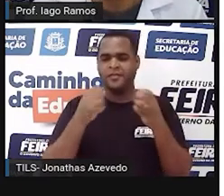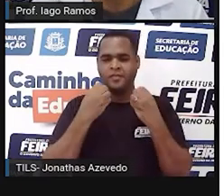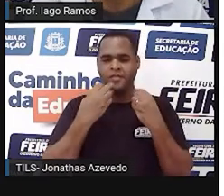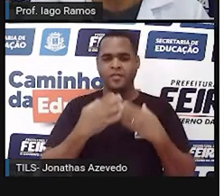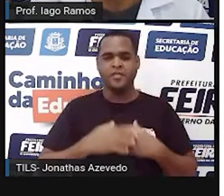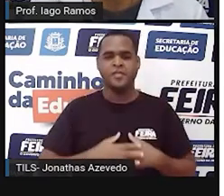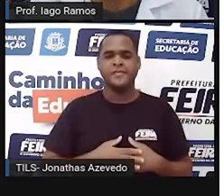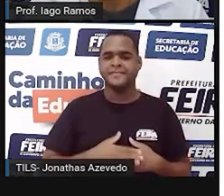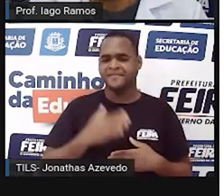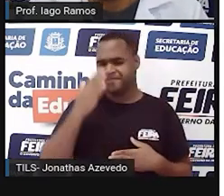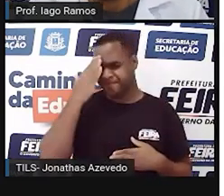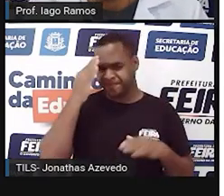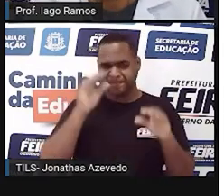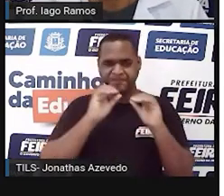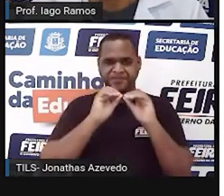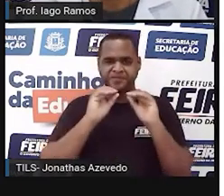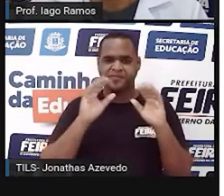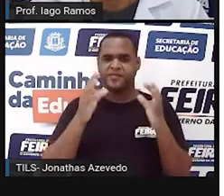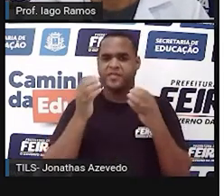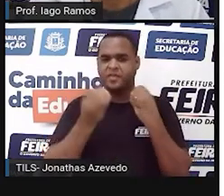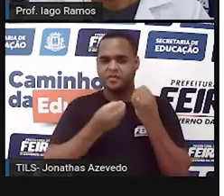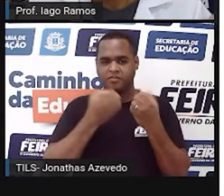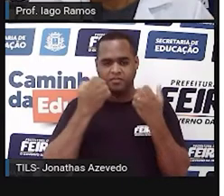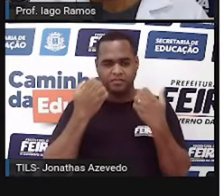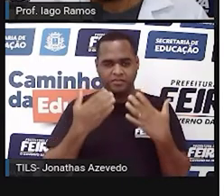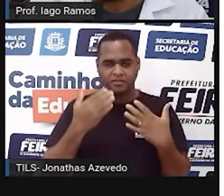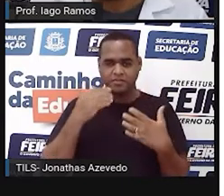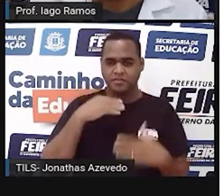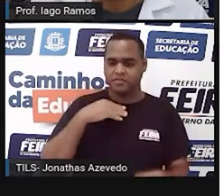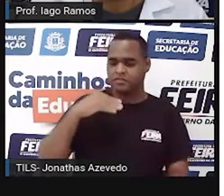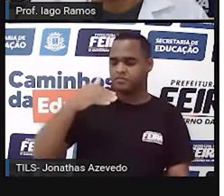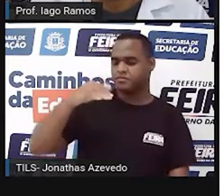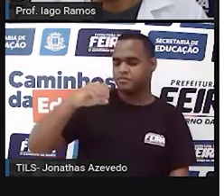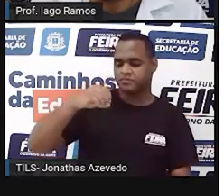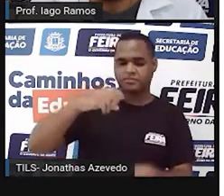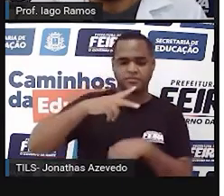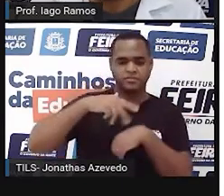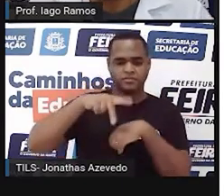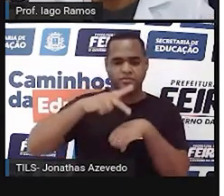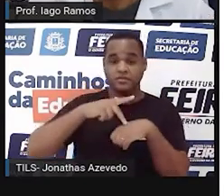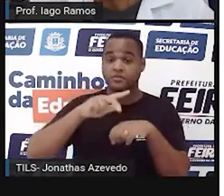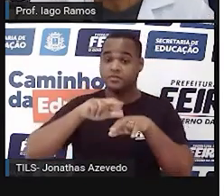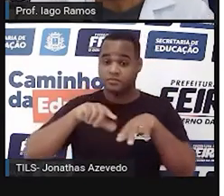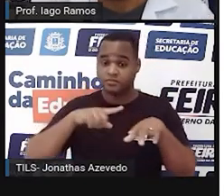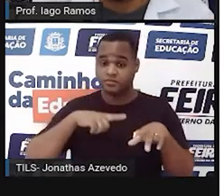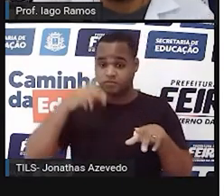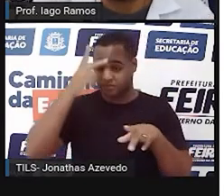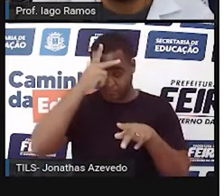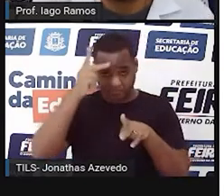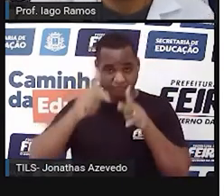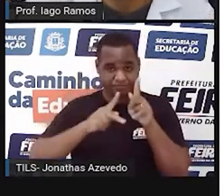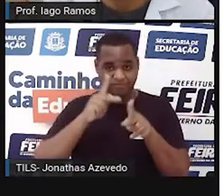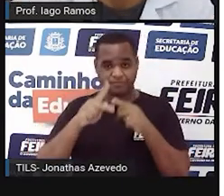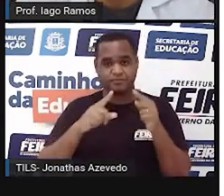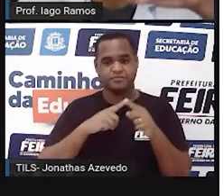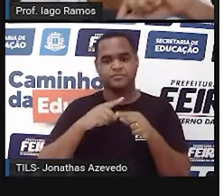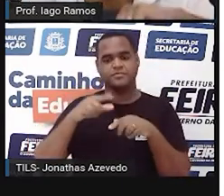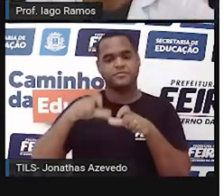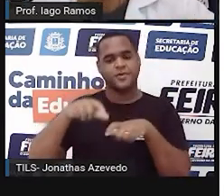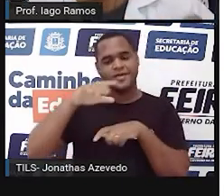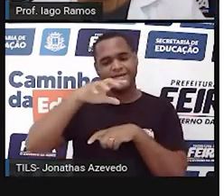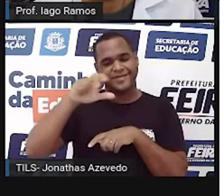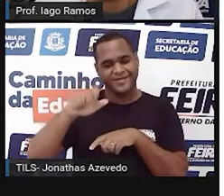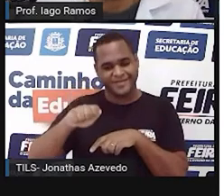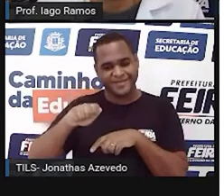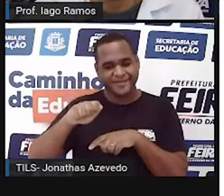Para entender melhor essa coisa dos 10 países mais populosos no continente africano no